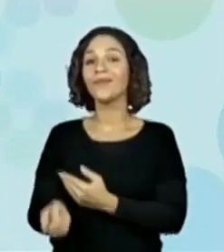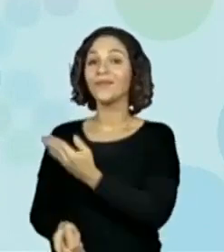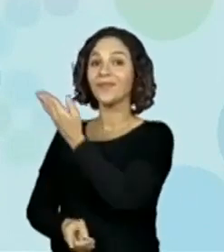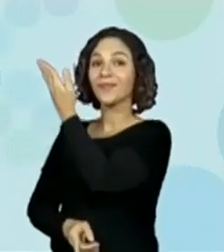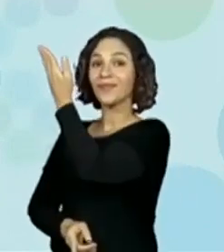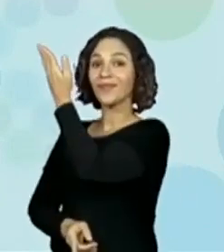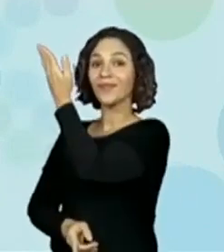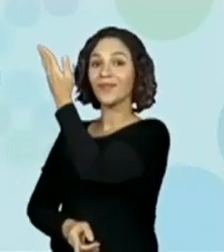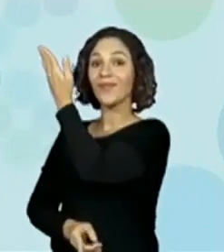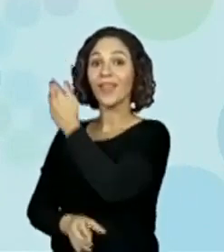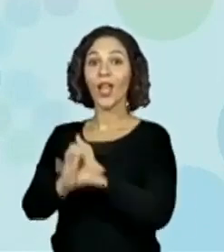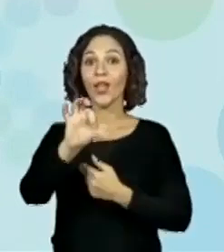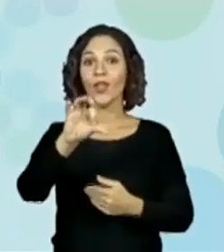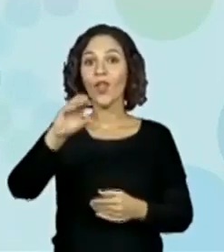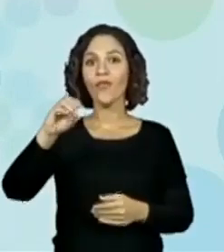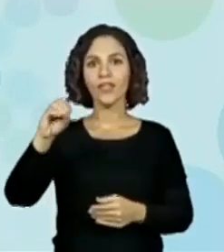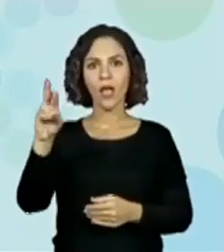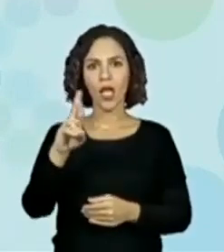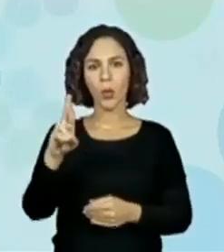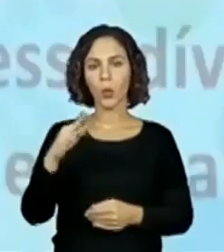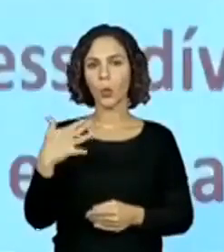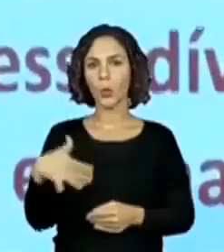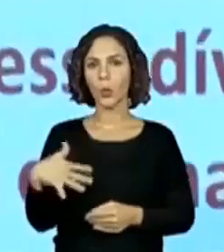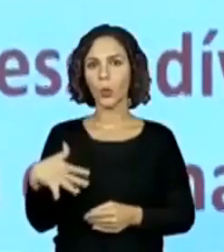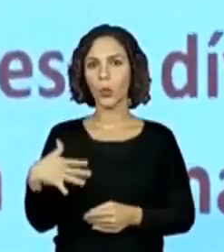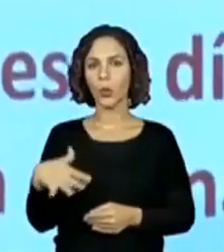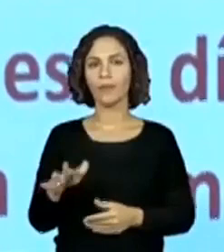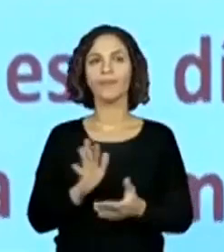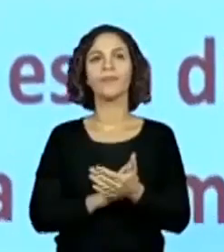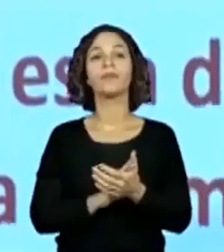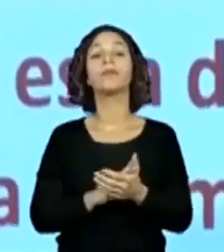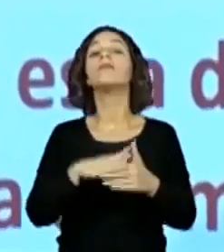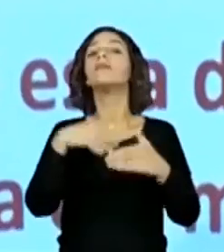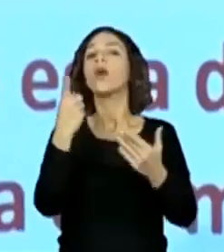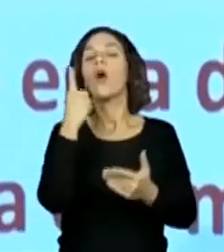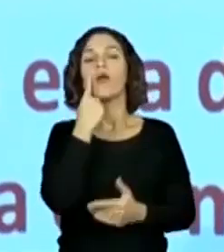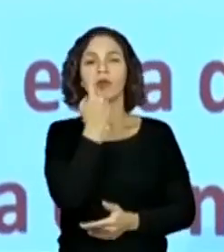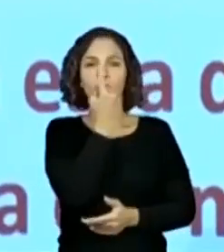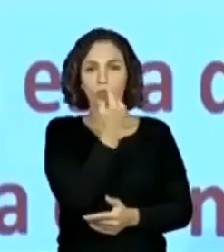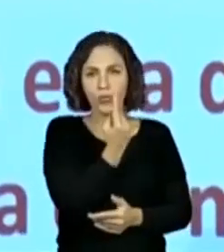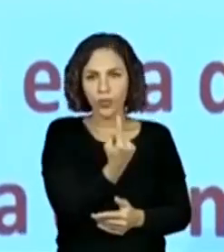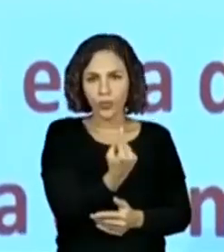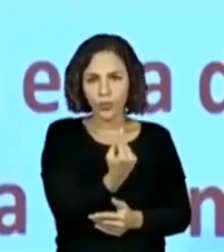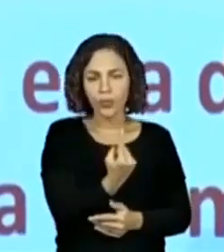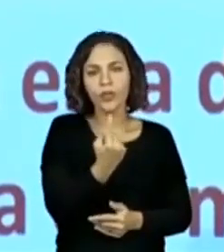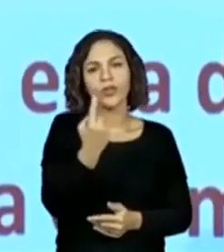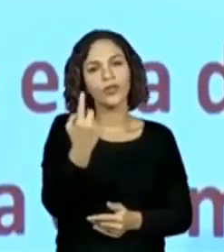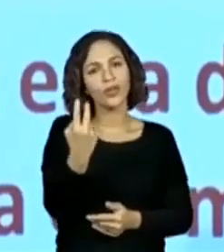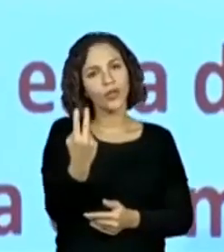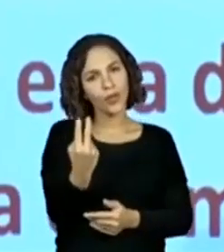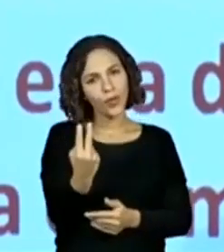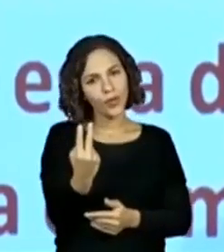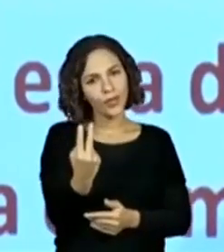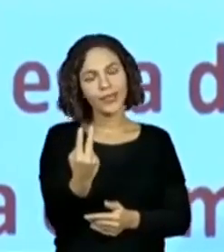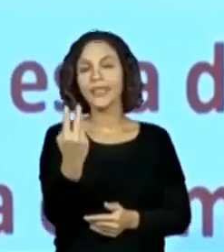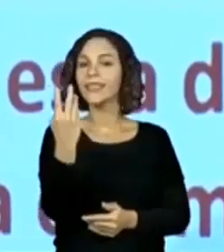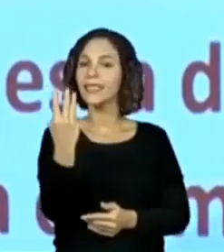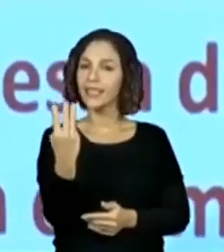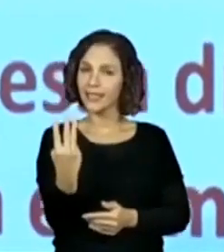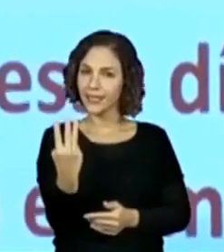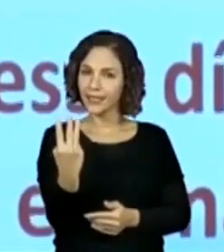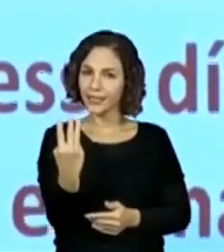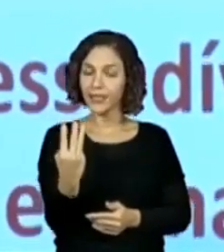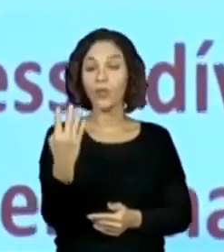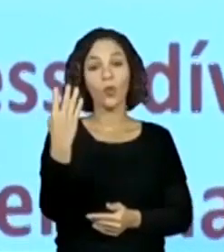Então, o vai acontecer, ó? Vai pagar o primeiro pagamento, segundo pagamento, terceiro, quarto,